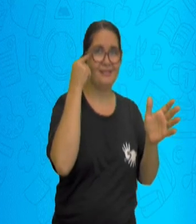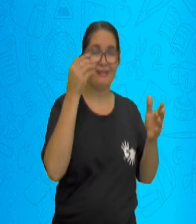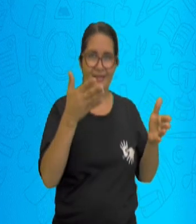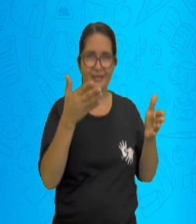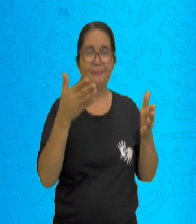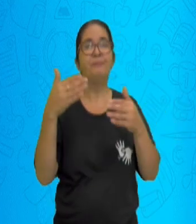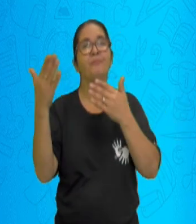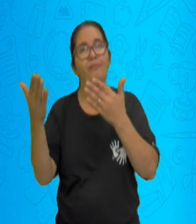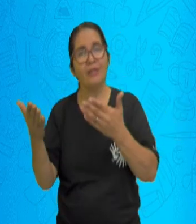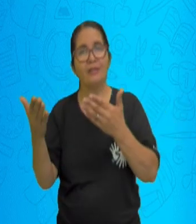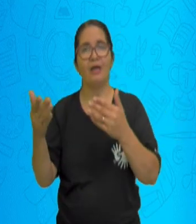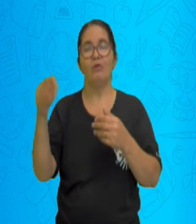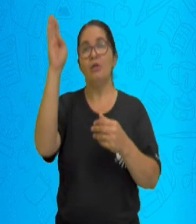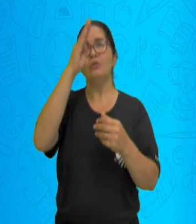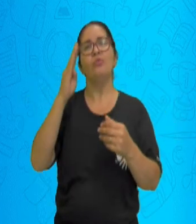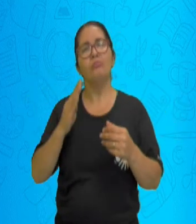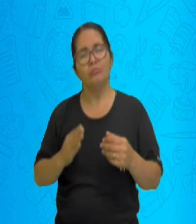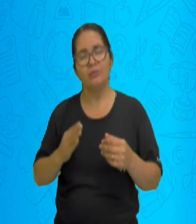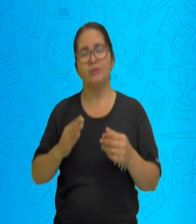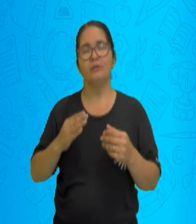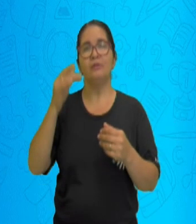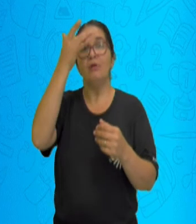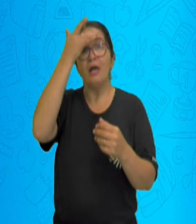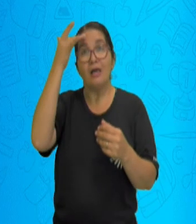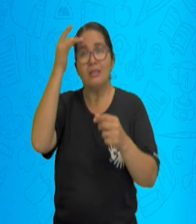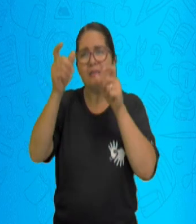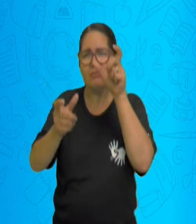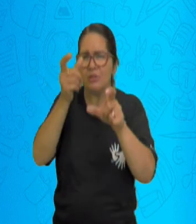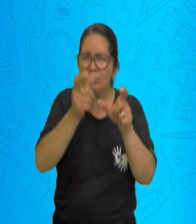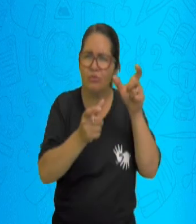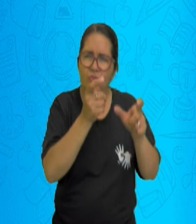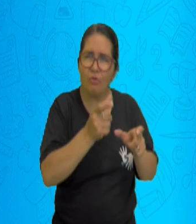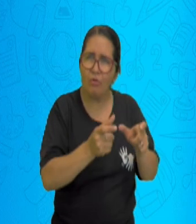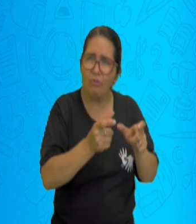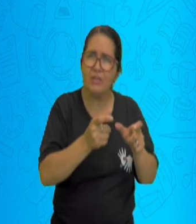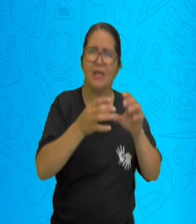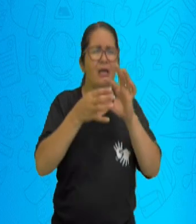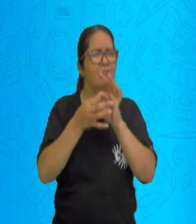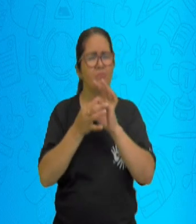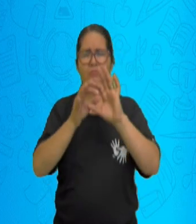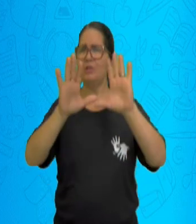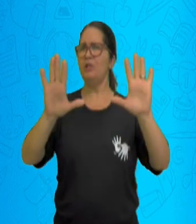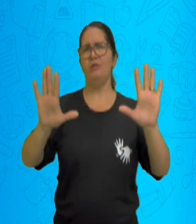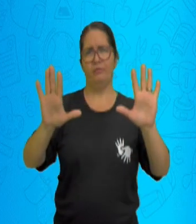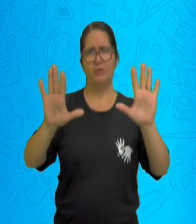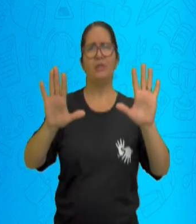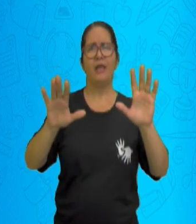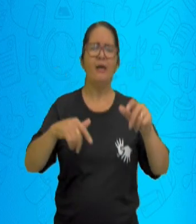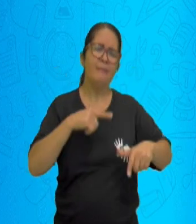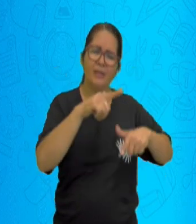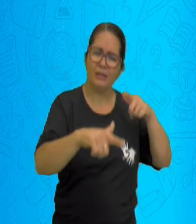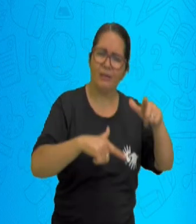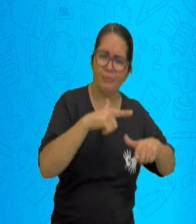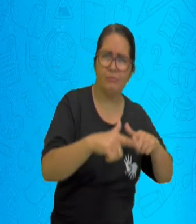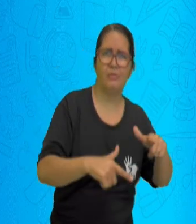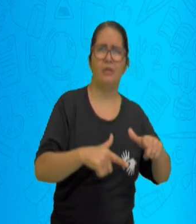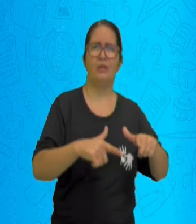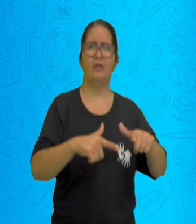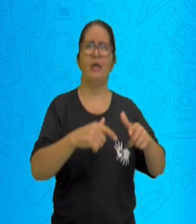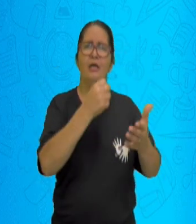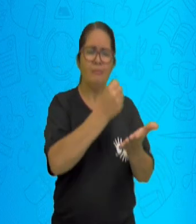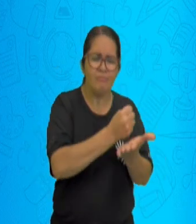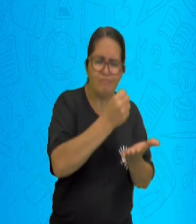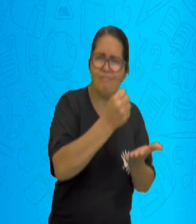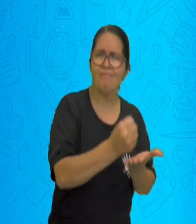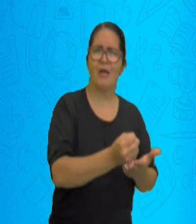liberdade de ter essas pessoas como trabalho, como fonte de renda ali da região. E